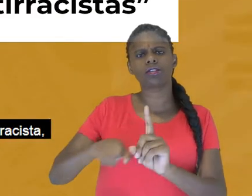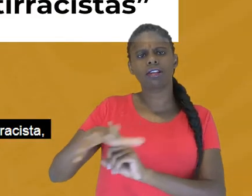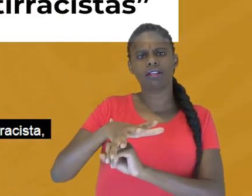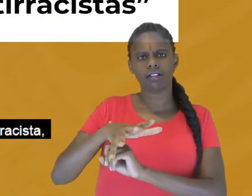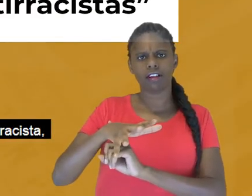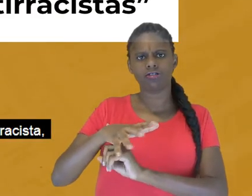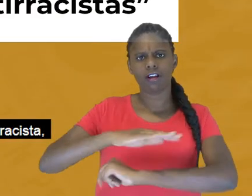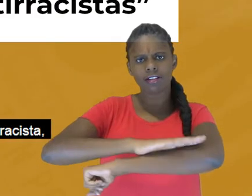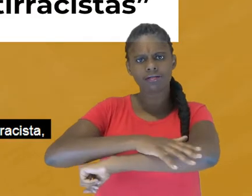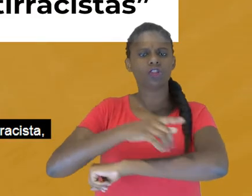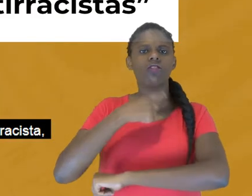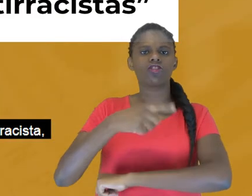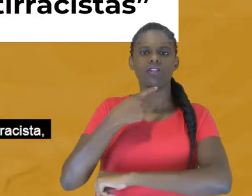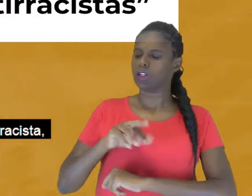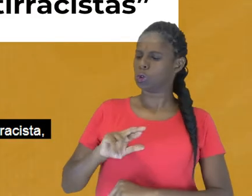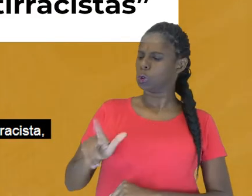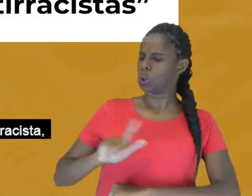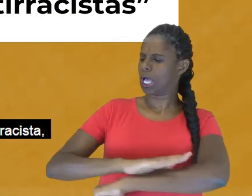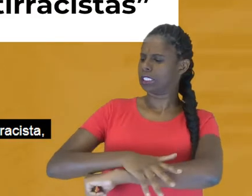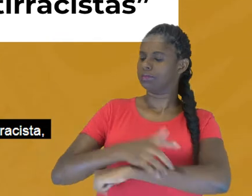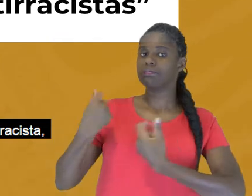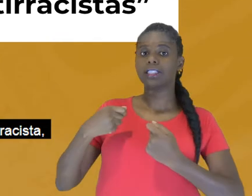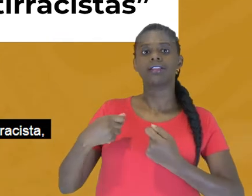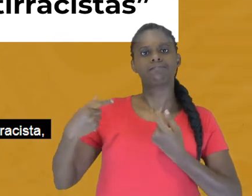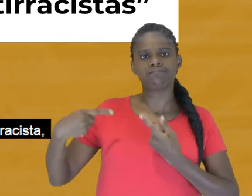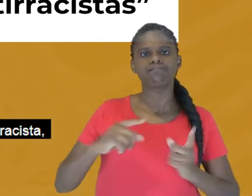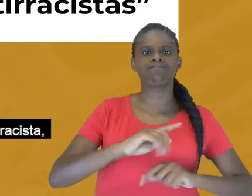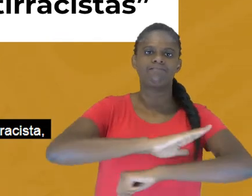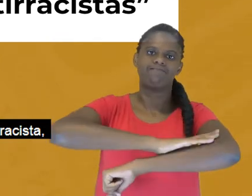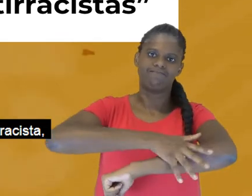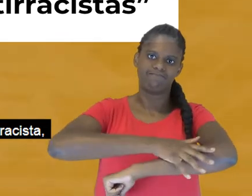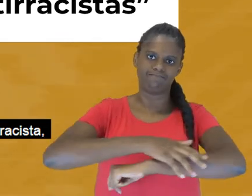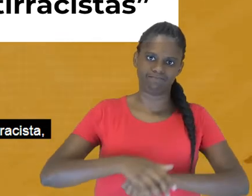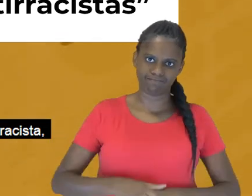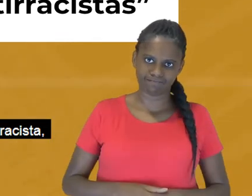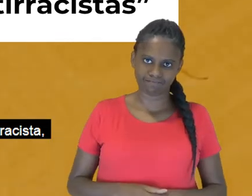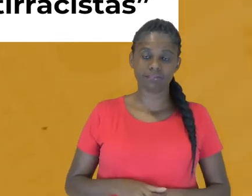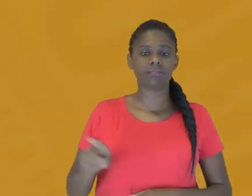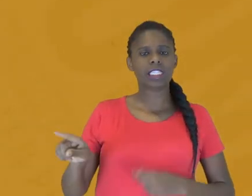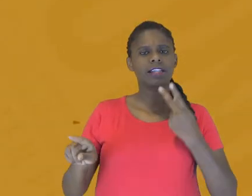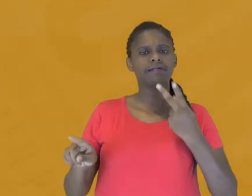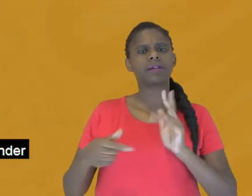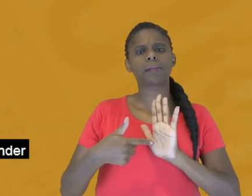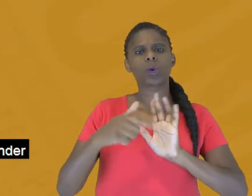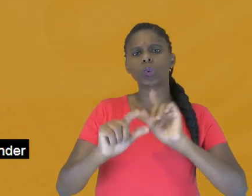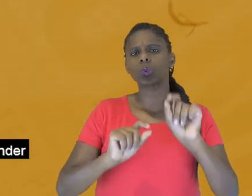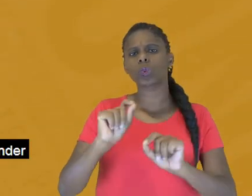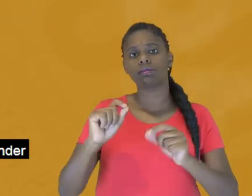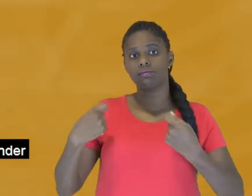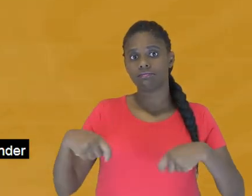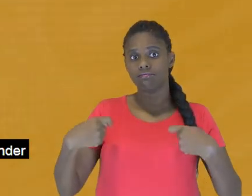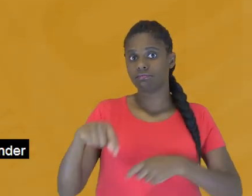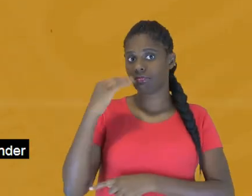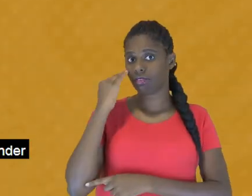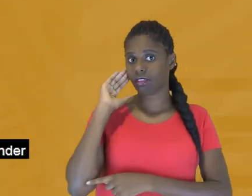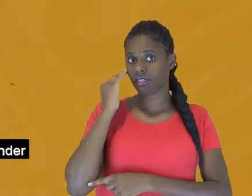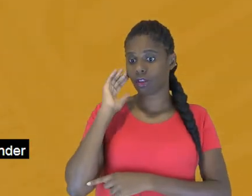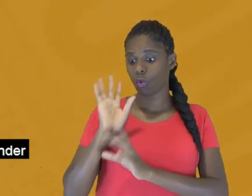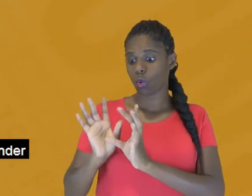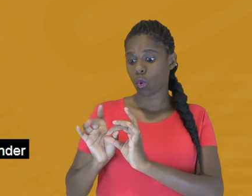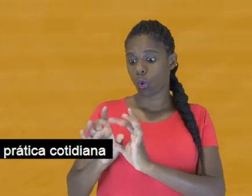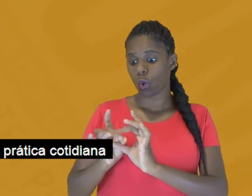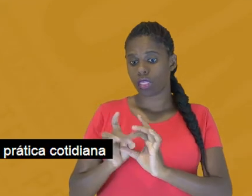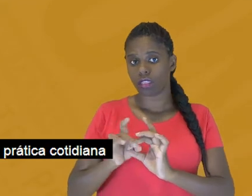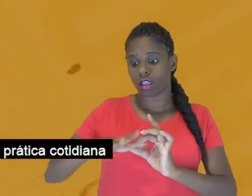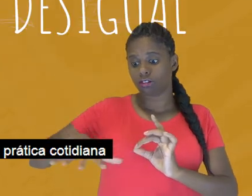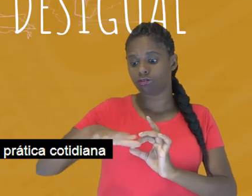racista, não adianta não ser racista. Nós devemos ser antirracistas. A afirmação mostra a necessidade